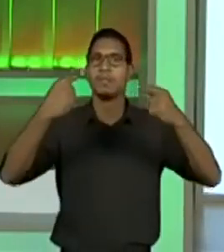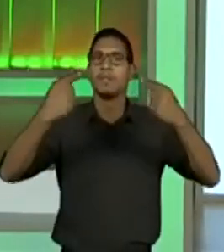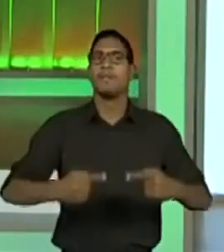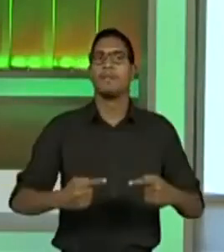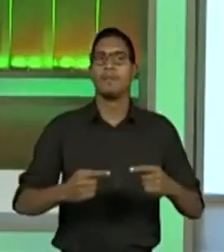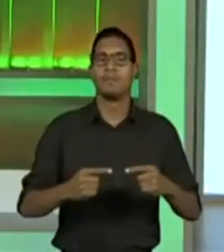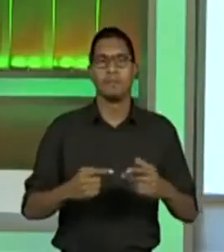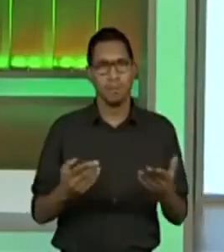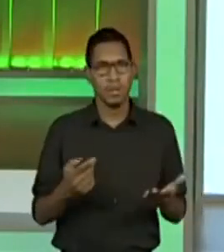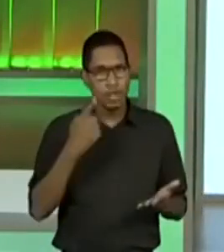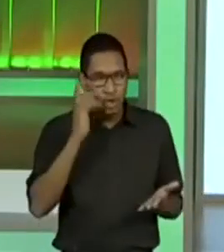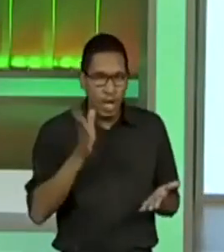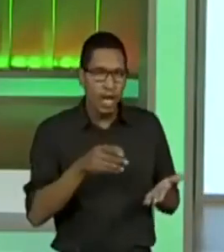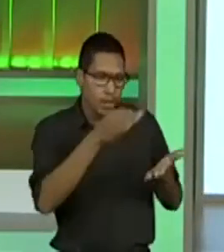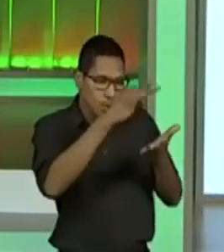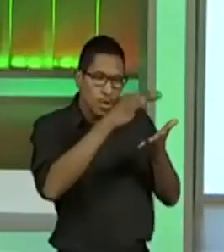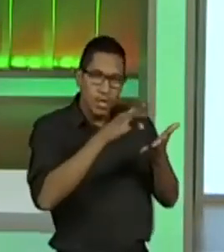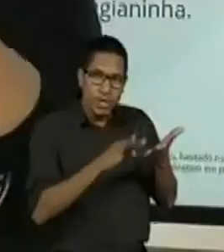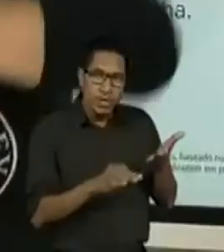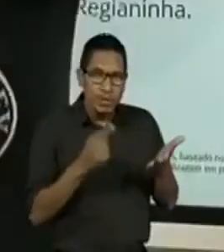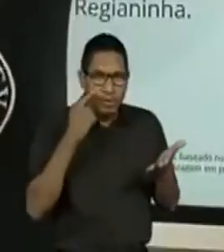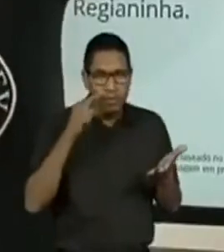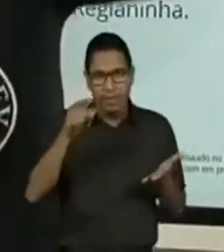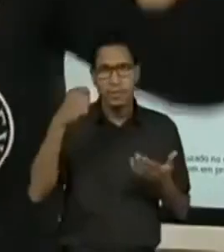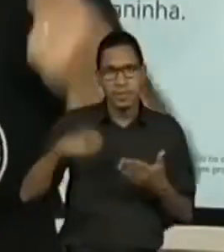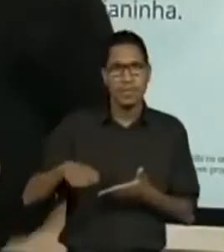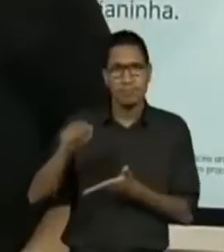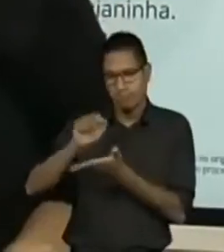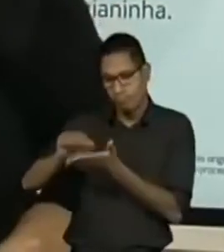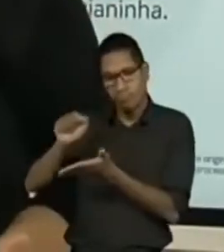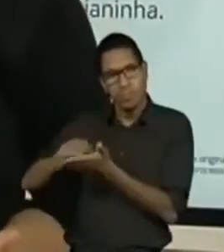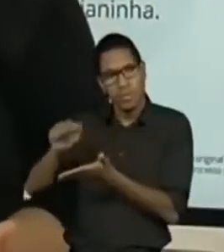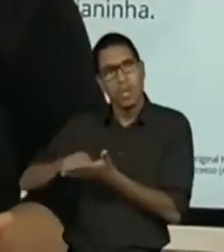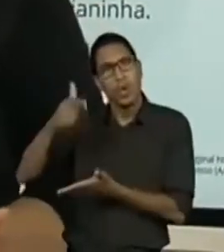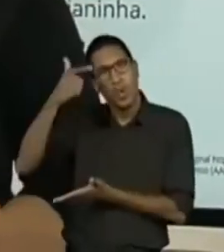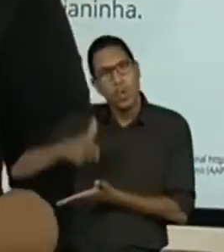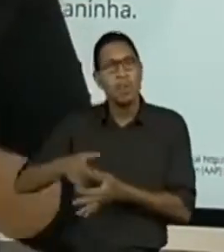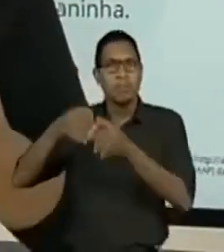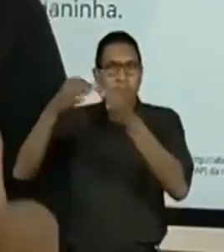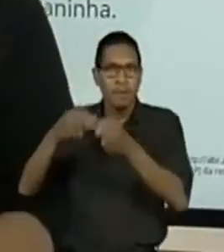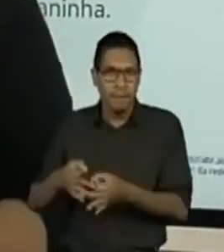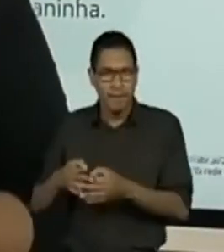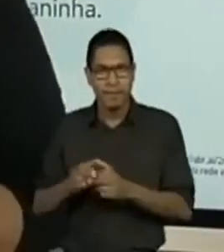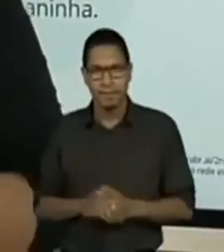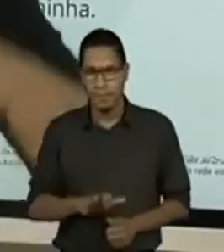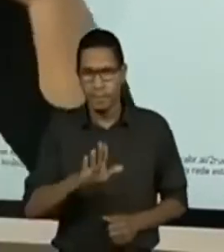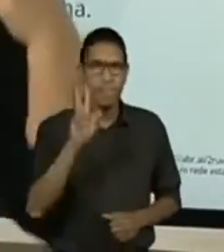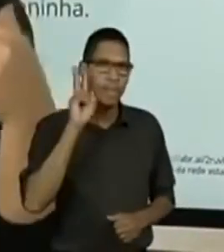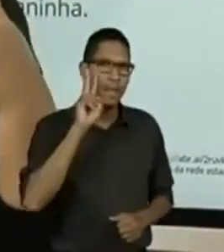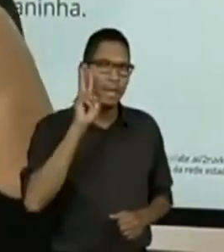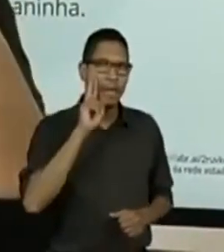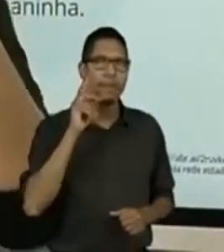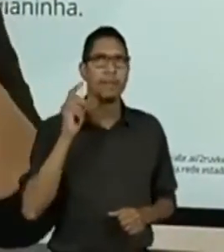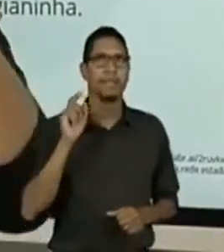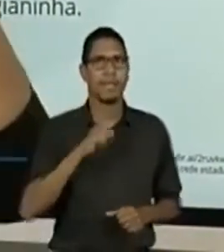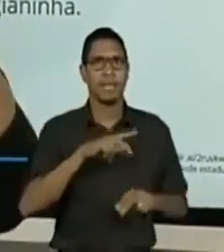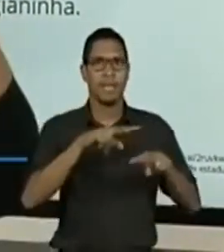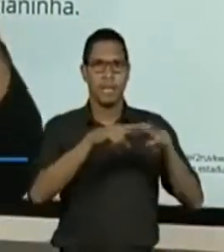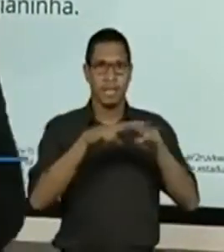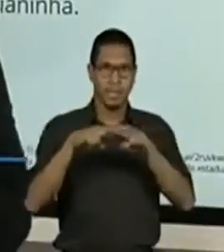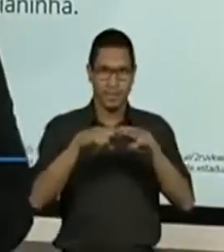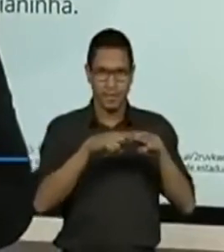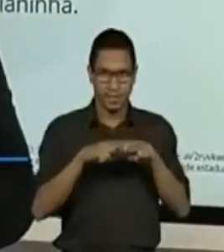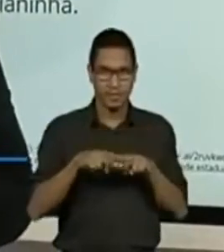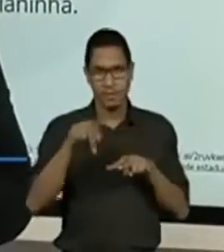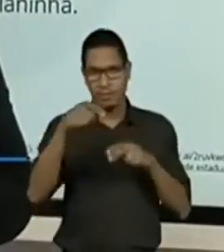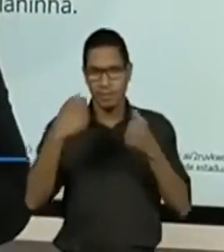seja, passado a limpo. Galerinha, lembra que a gente já fez um monte de revisão. E no final, quando a gente faz essa revisão, vocês